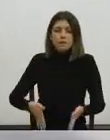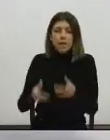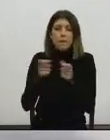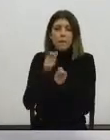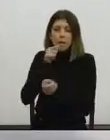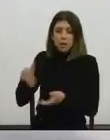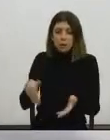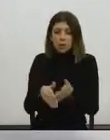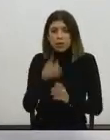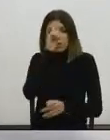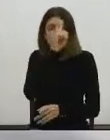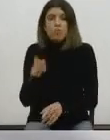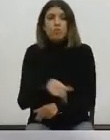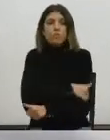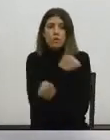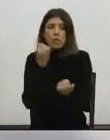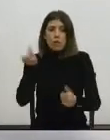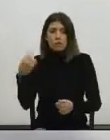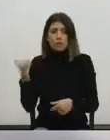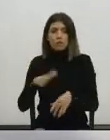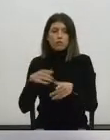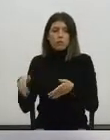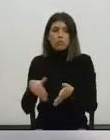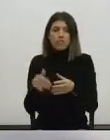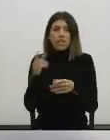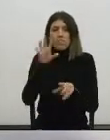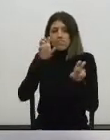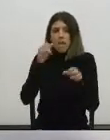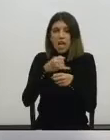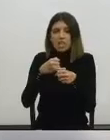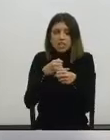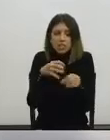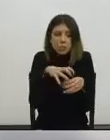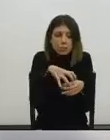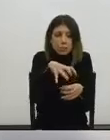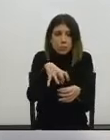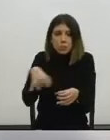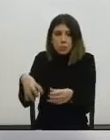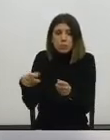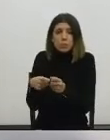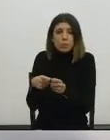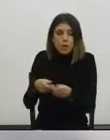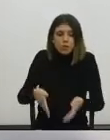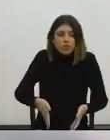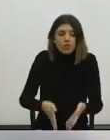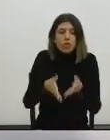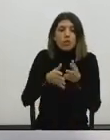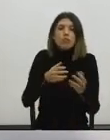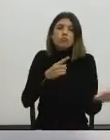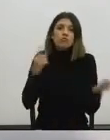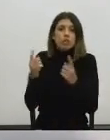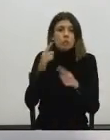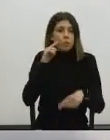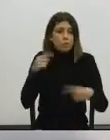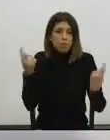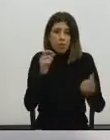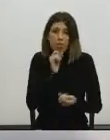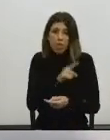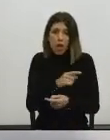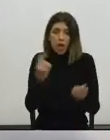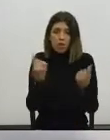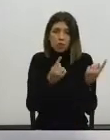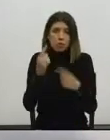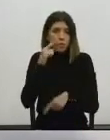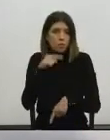sabemos de outras cidades que, com a construção de ilhas, ilhas segregadas ao lado dos corredores de transporte público, é possível o